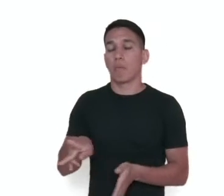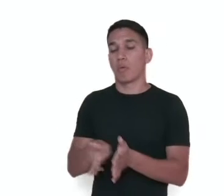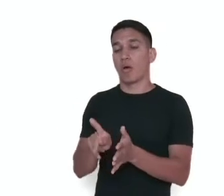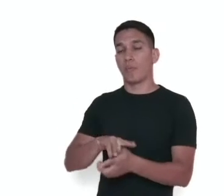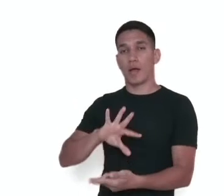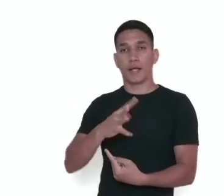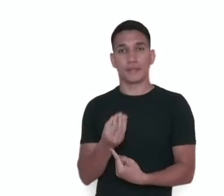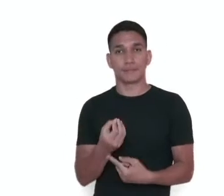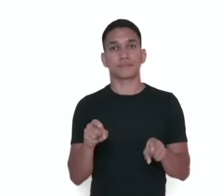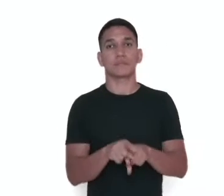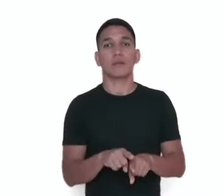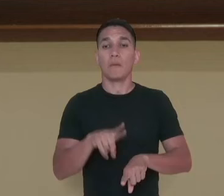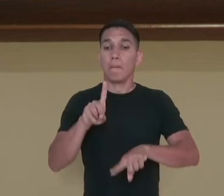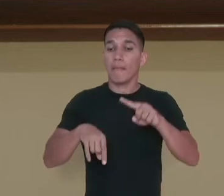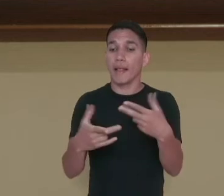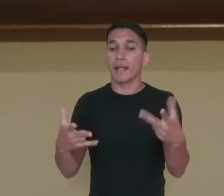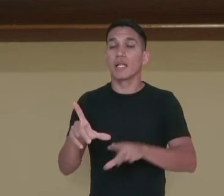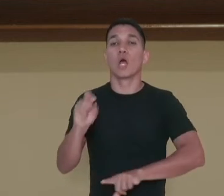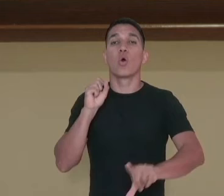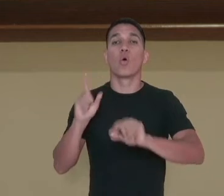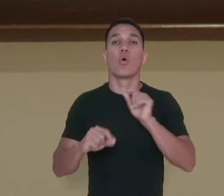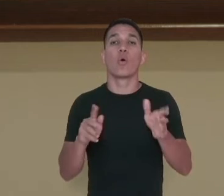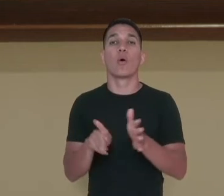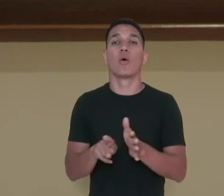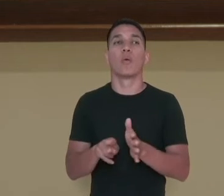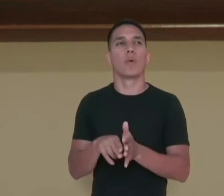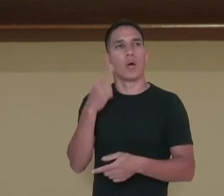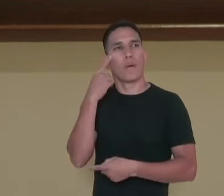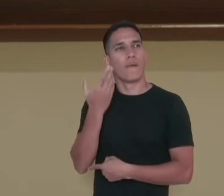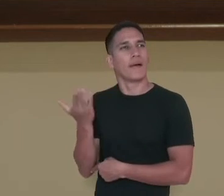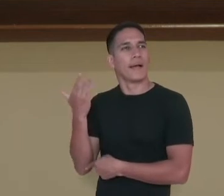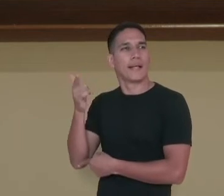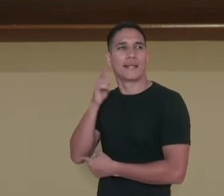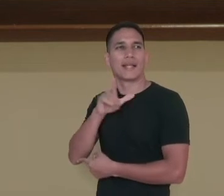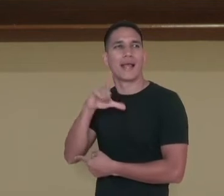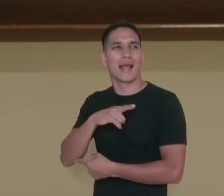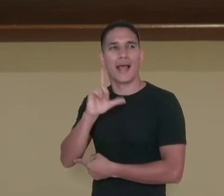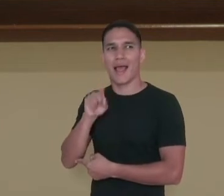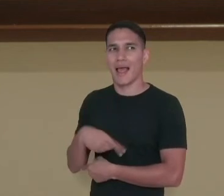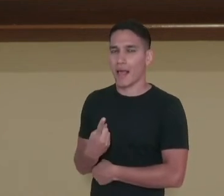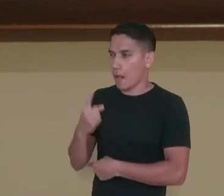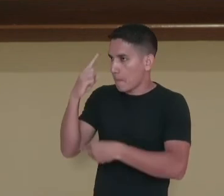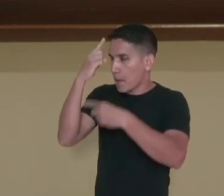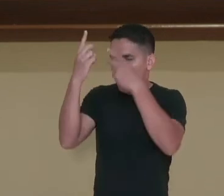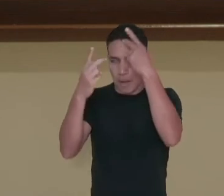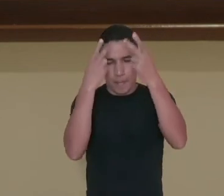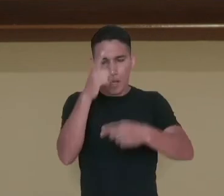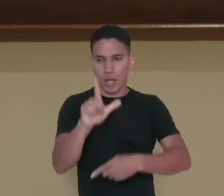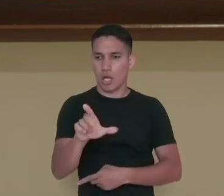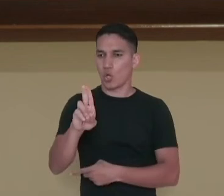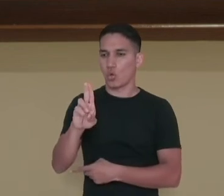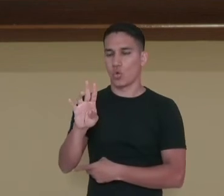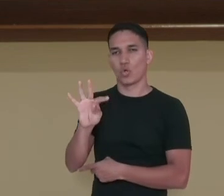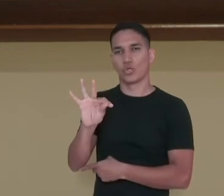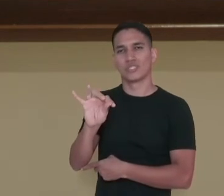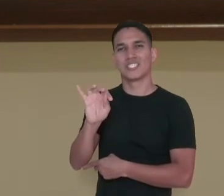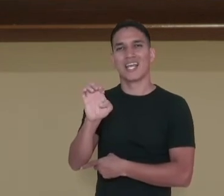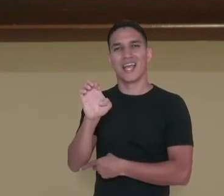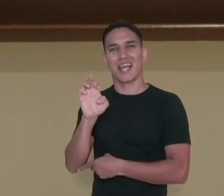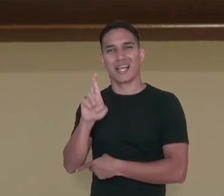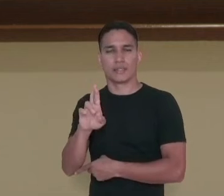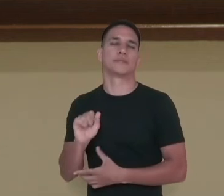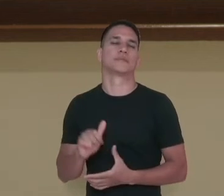escolhidos e os luthiers, que são os criadores de instrumentos musicais, mas da área dos instrumentos de